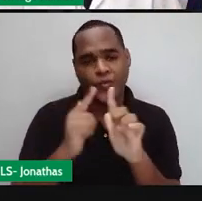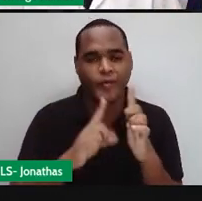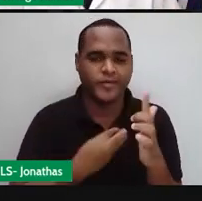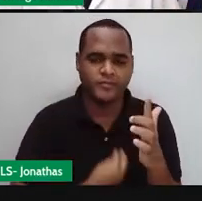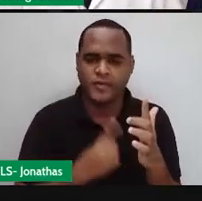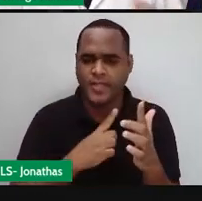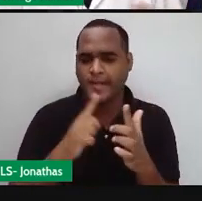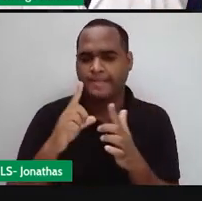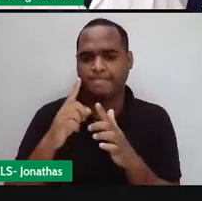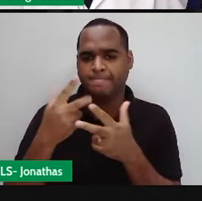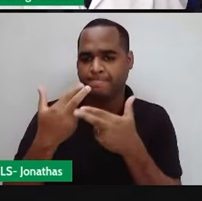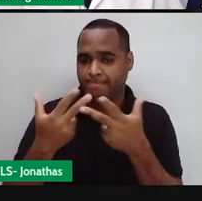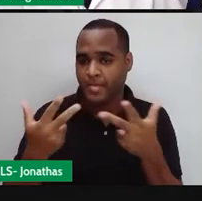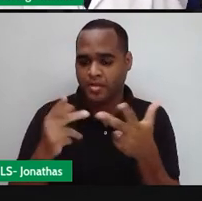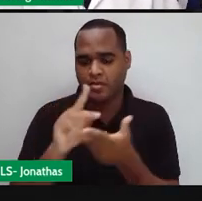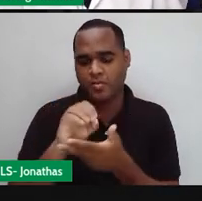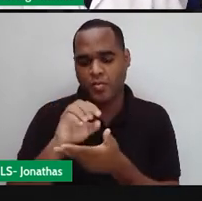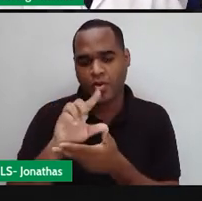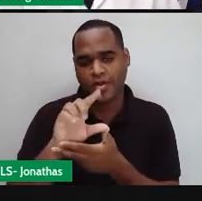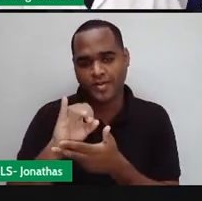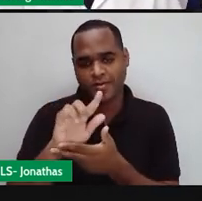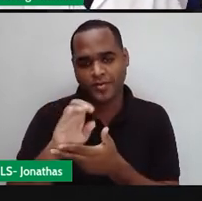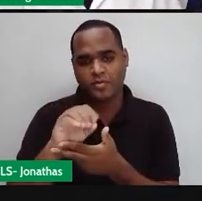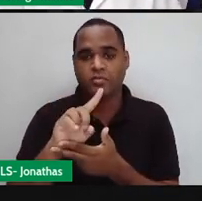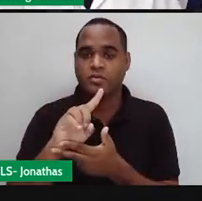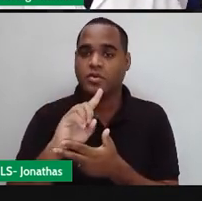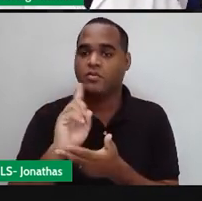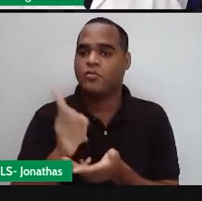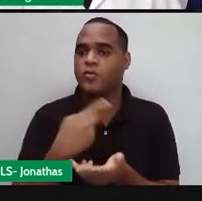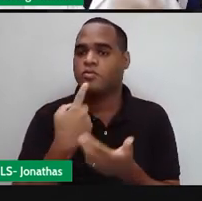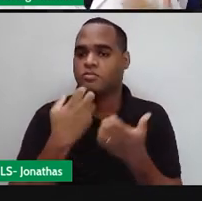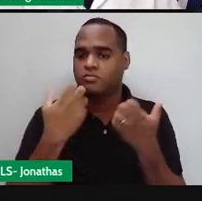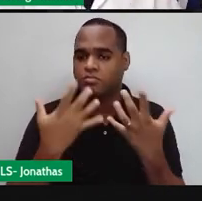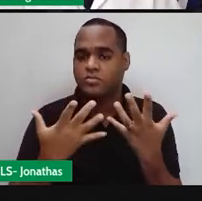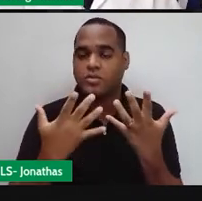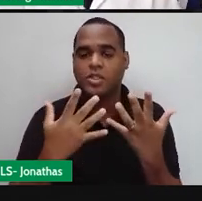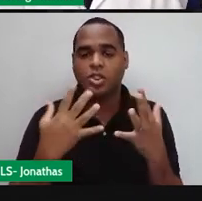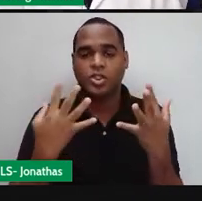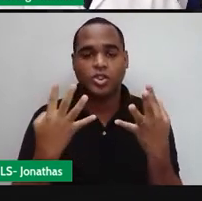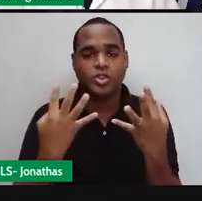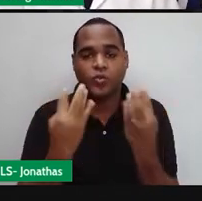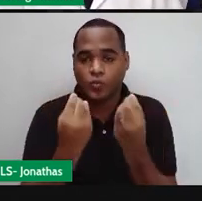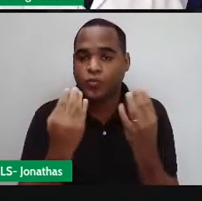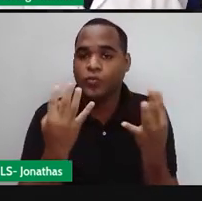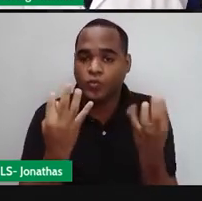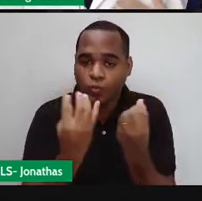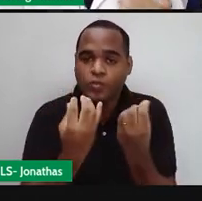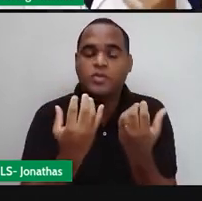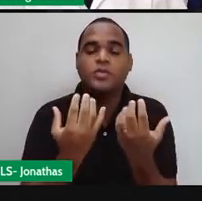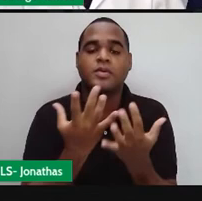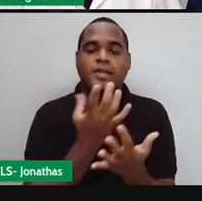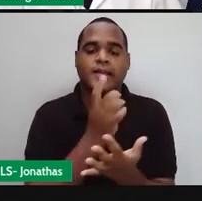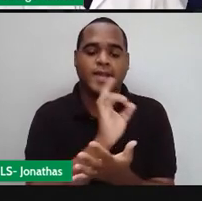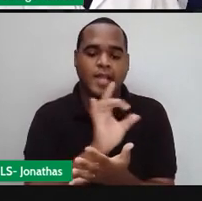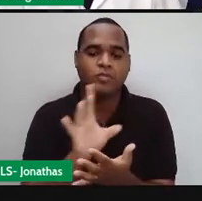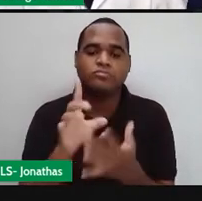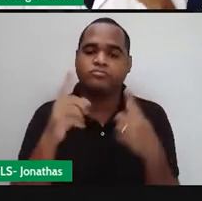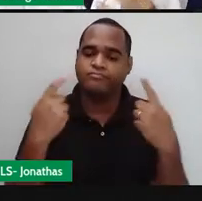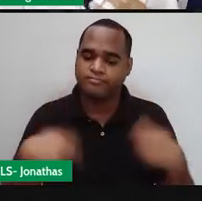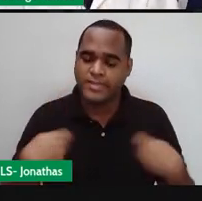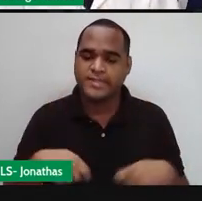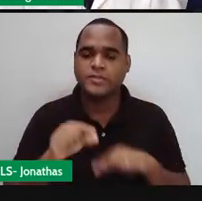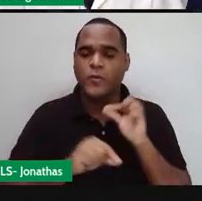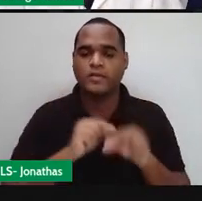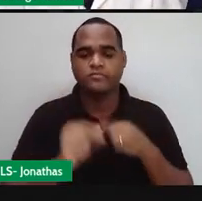polígonos, a gente precisa saber que todo polígono, todo polígono, precisa ter para ser construído